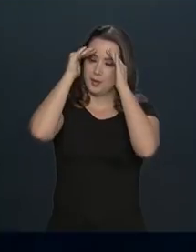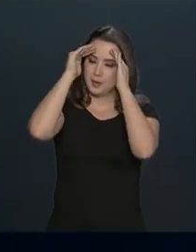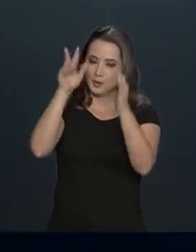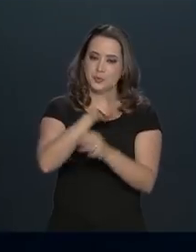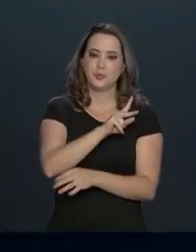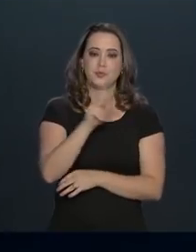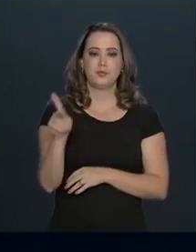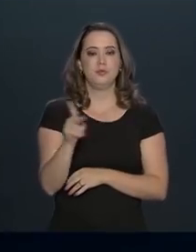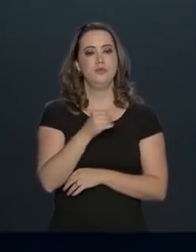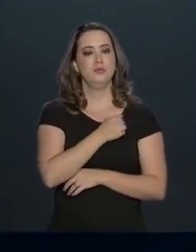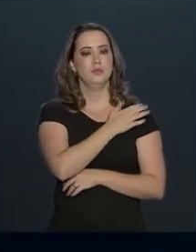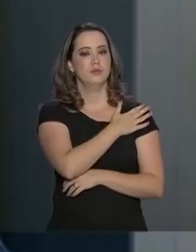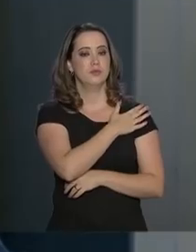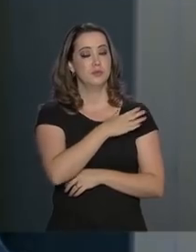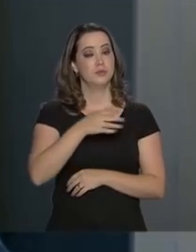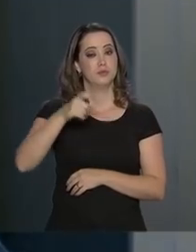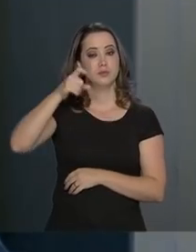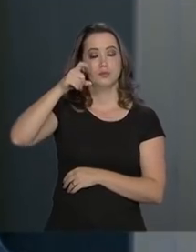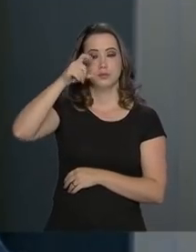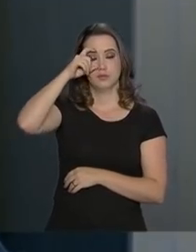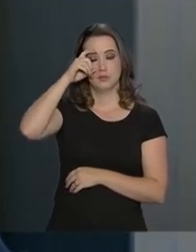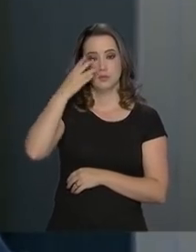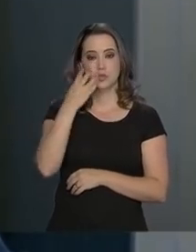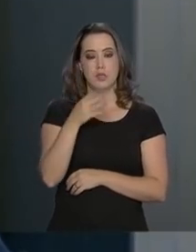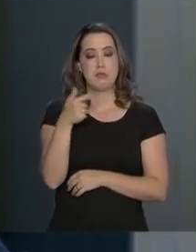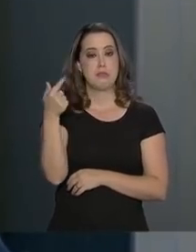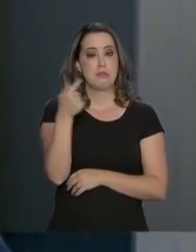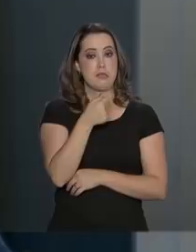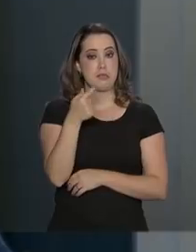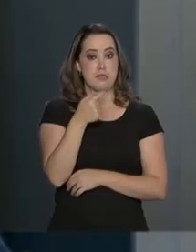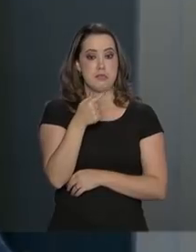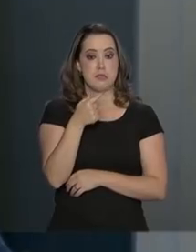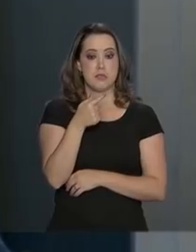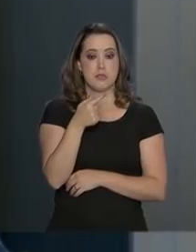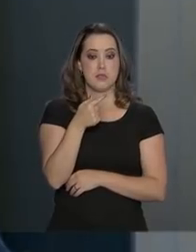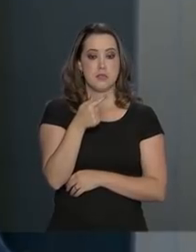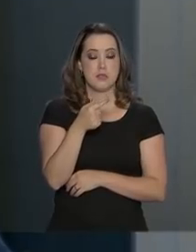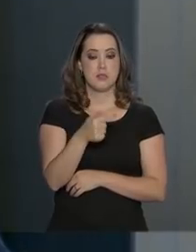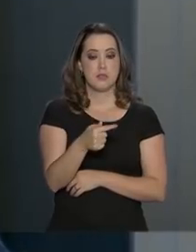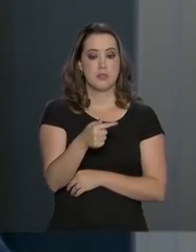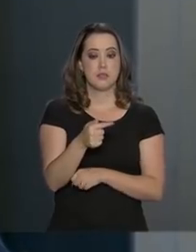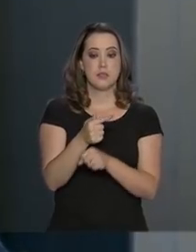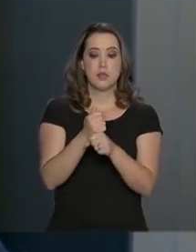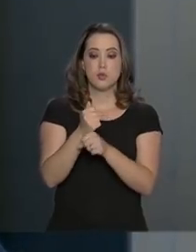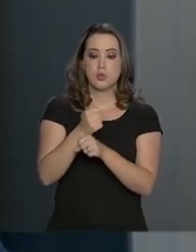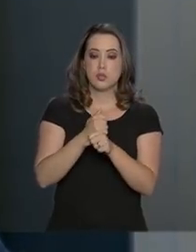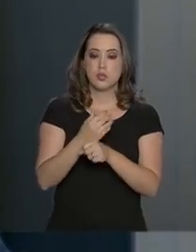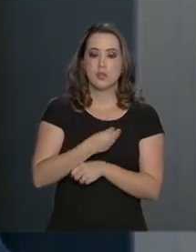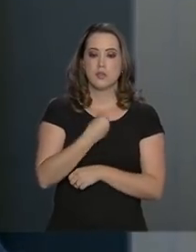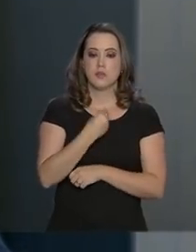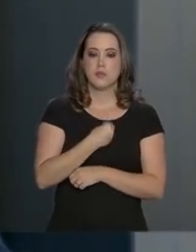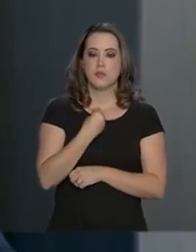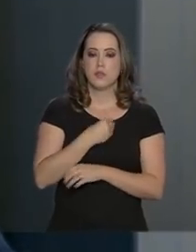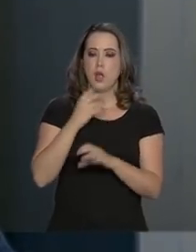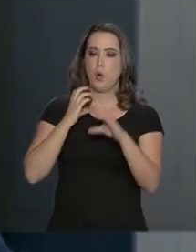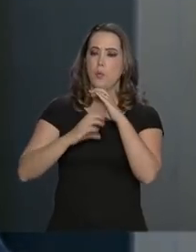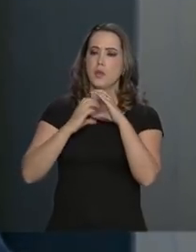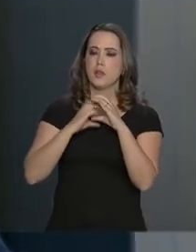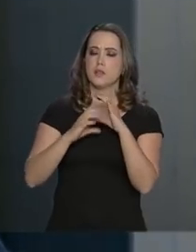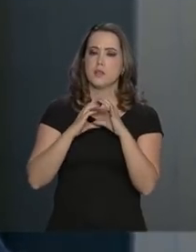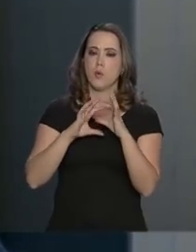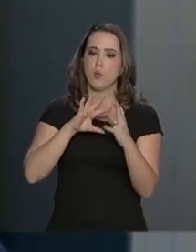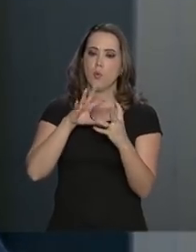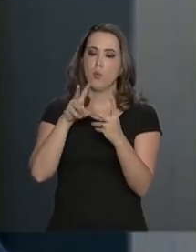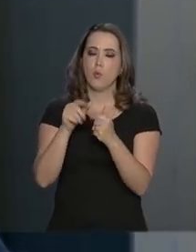exercício, Hamilton Mourão. Durante sete anos da minha vida, o meu meio de comunicação com o mundo